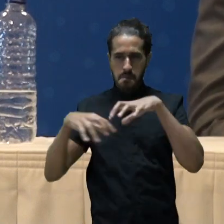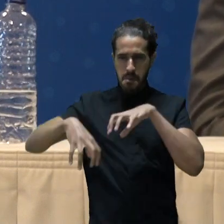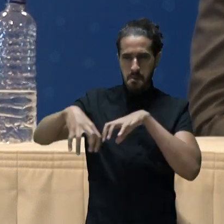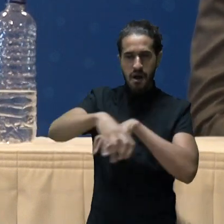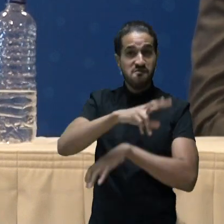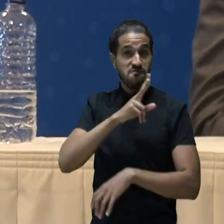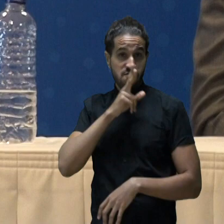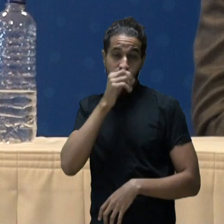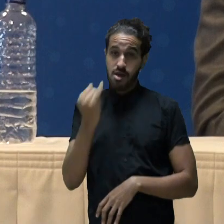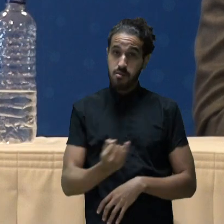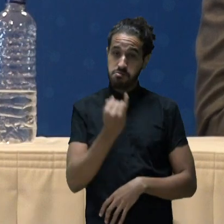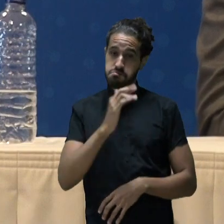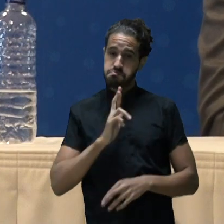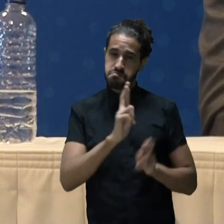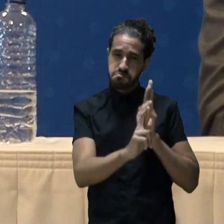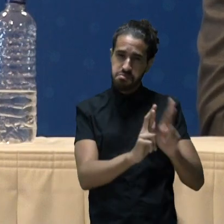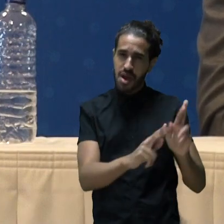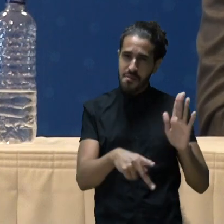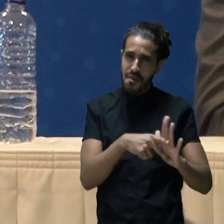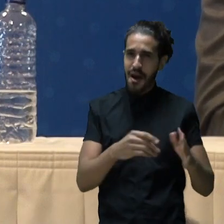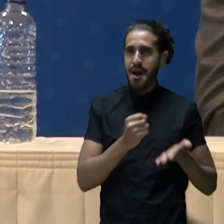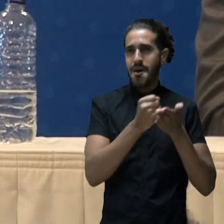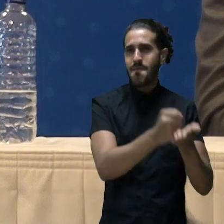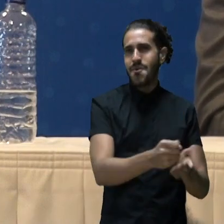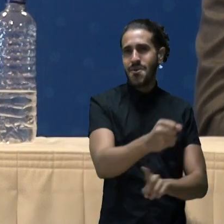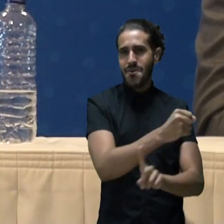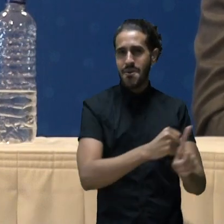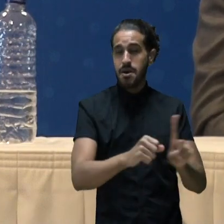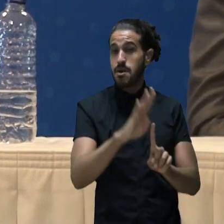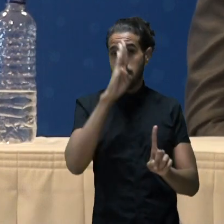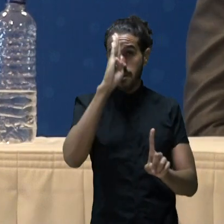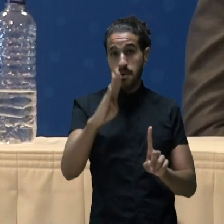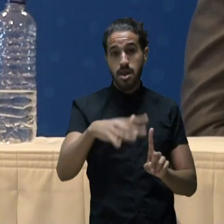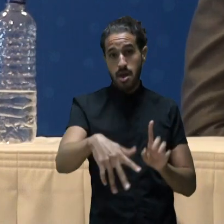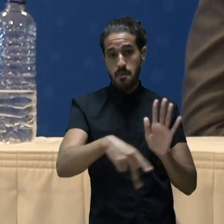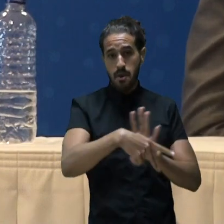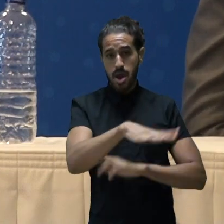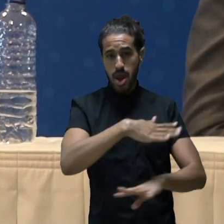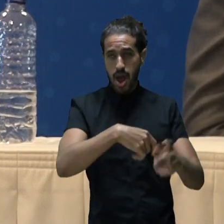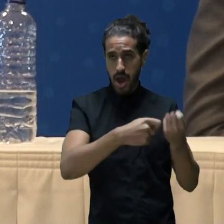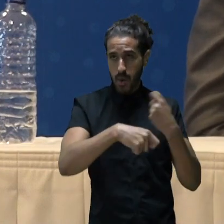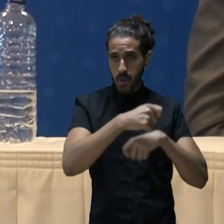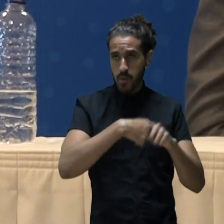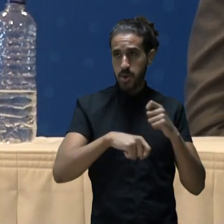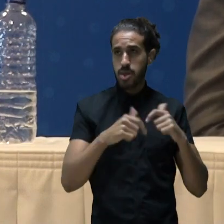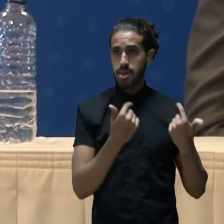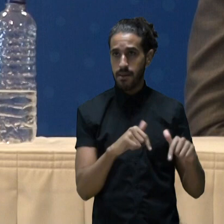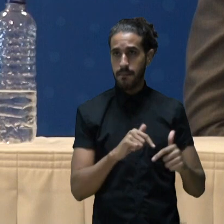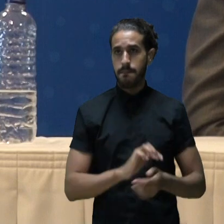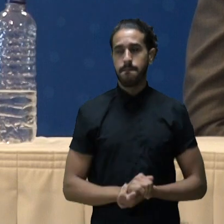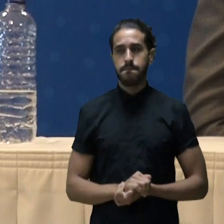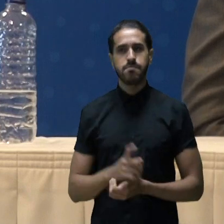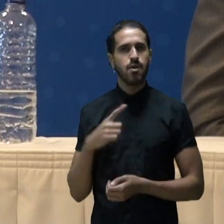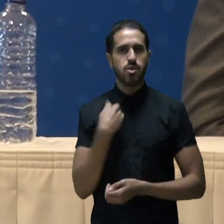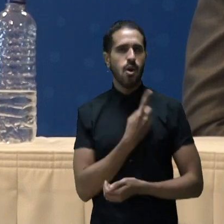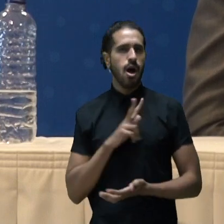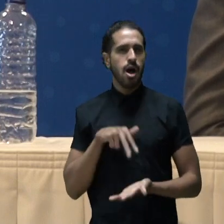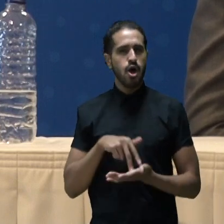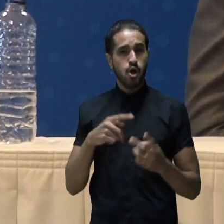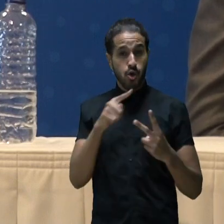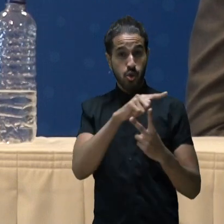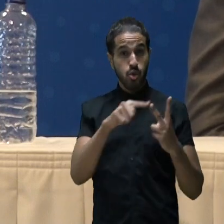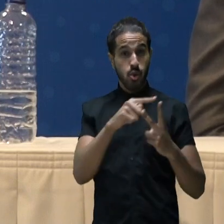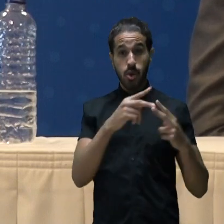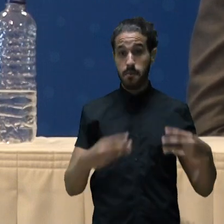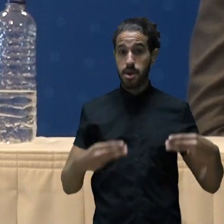importante que tem respostas para a sociedade, sobretudo para o mercado e trabalho. Nós estamos aqui